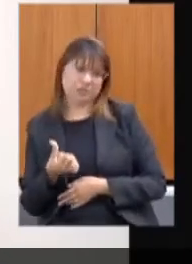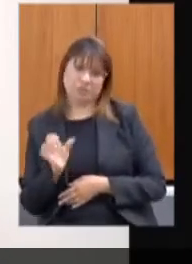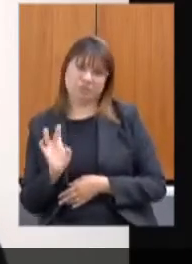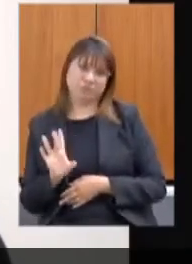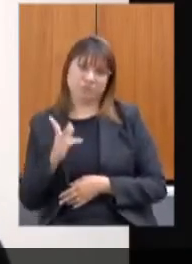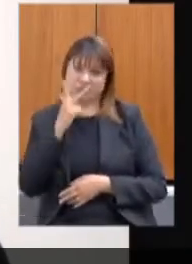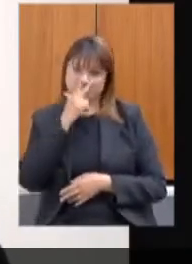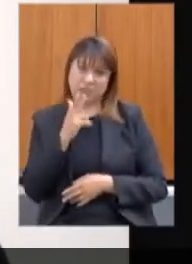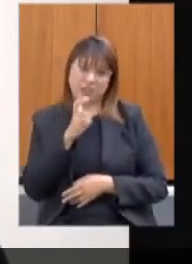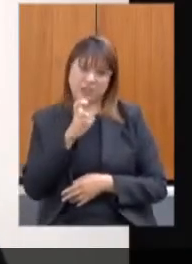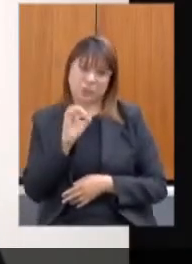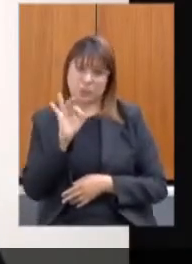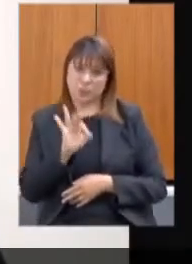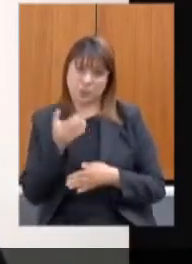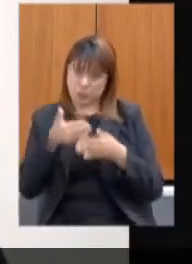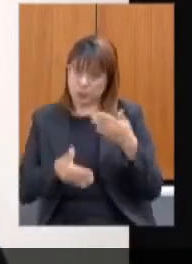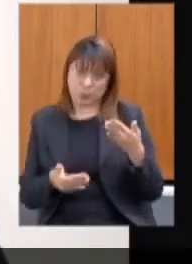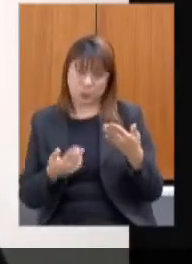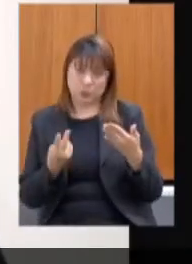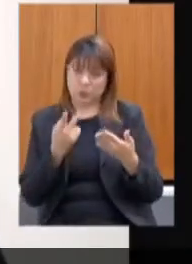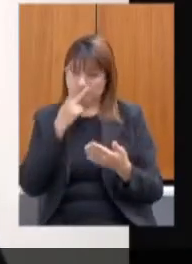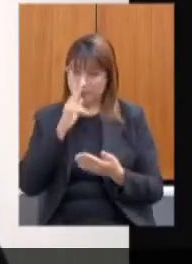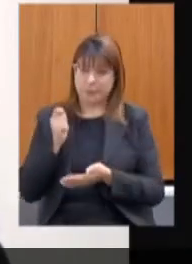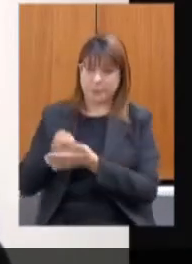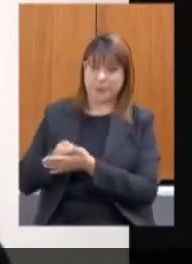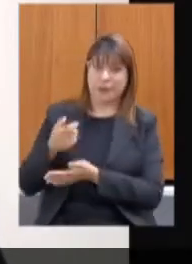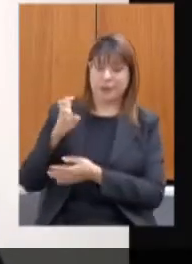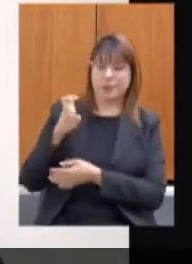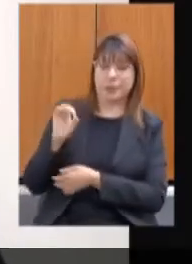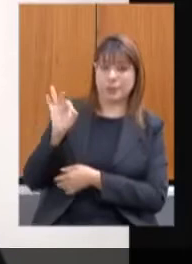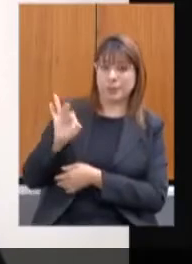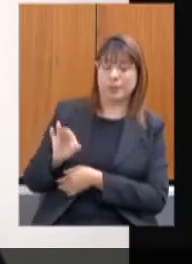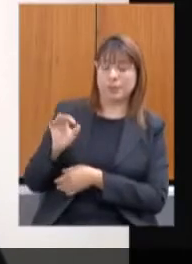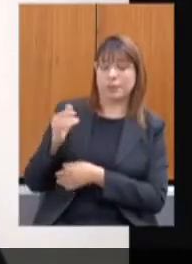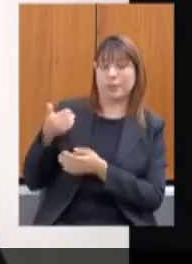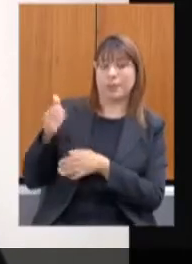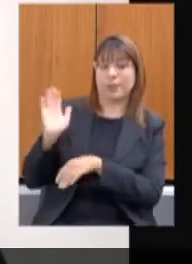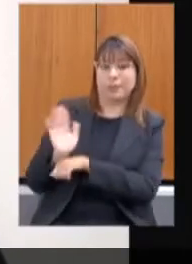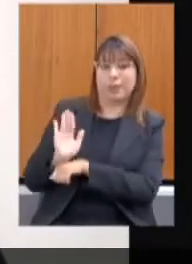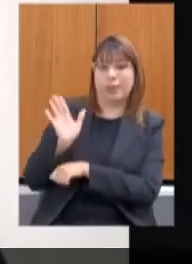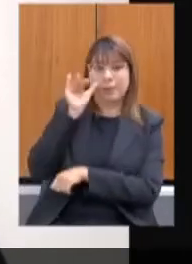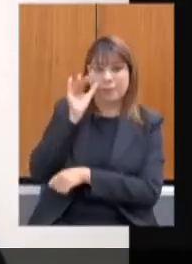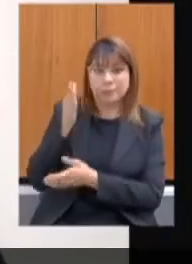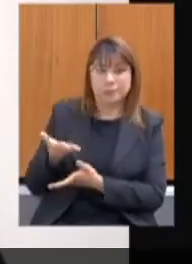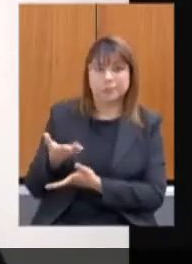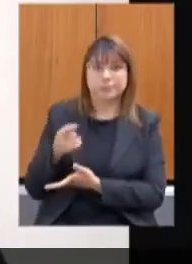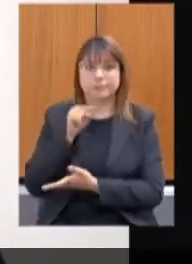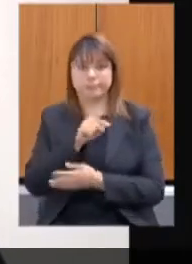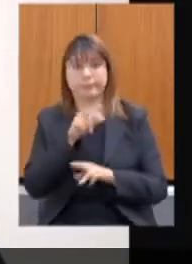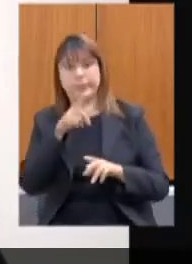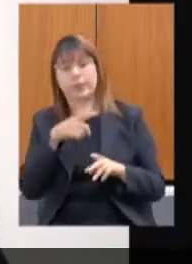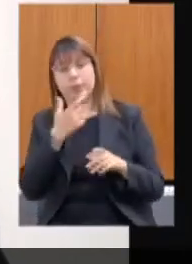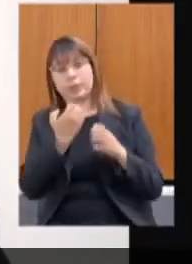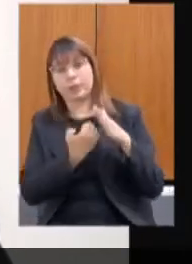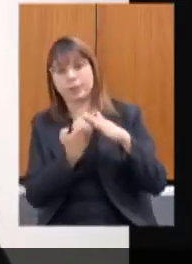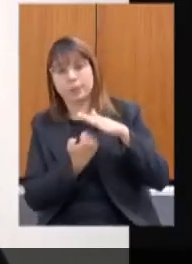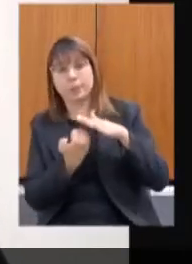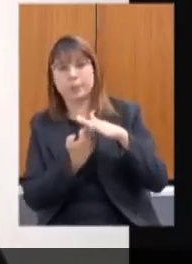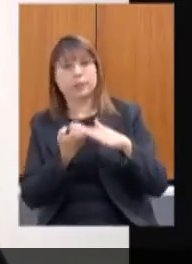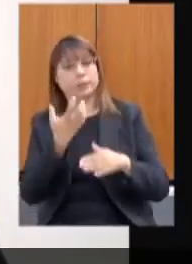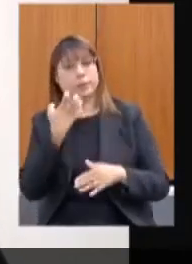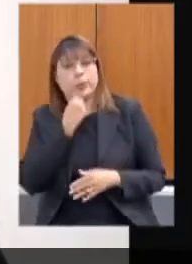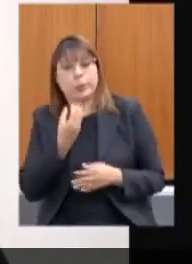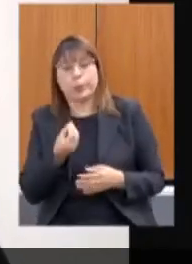mesmo, esconde 50% para uma empresa que é criminosa e que tem muitos lucros e que vai lucrar muito ainda com o próprio